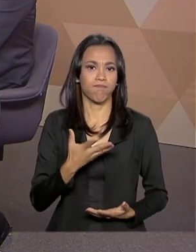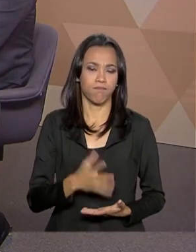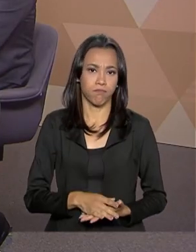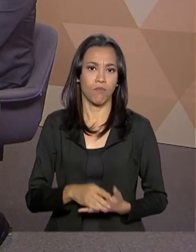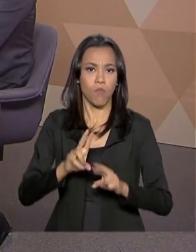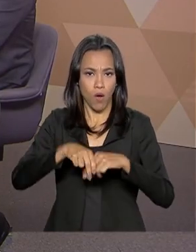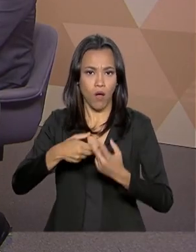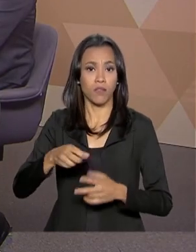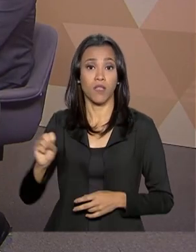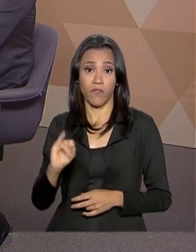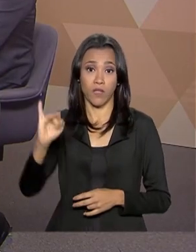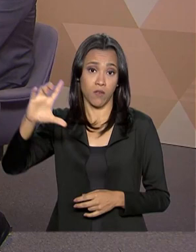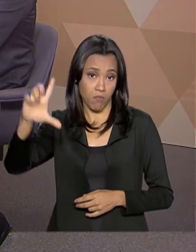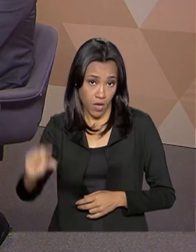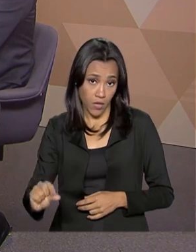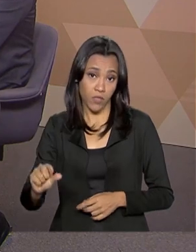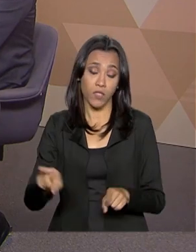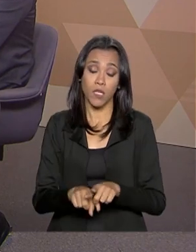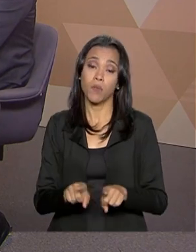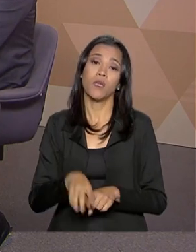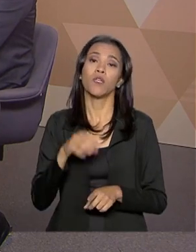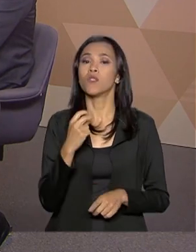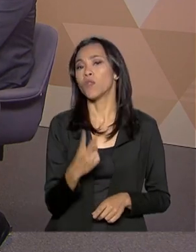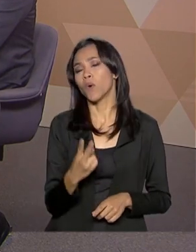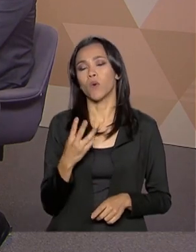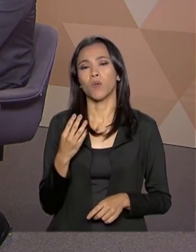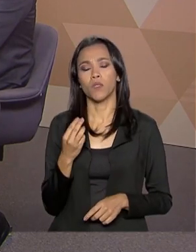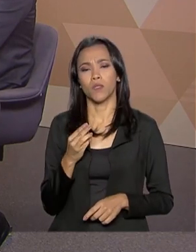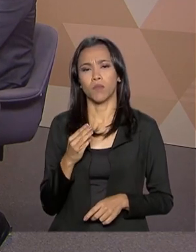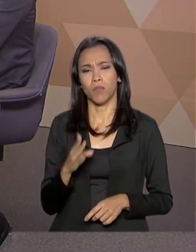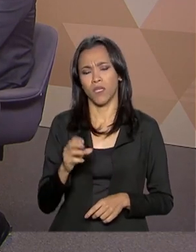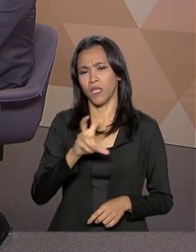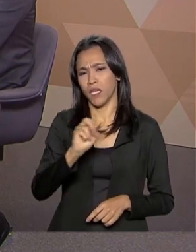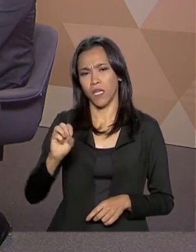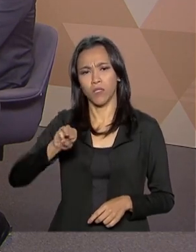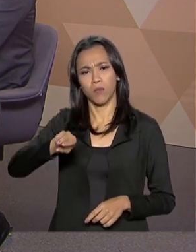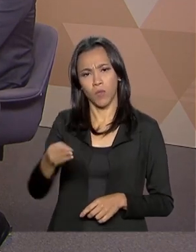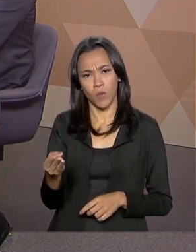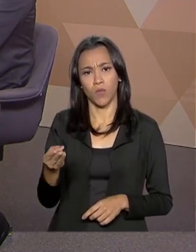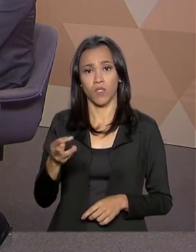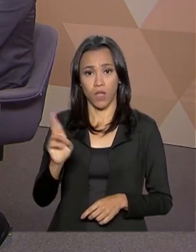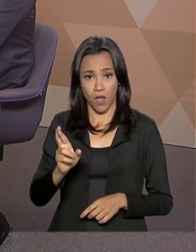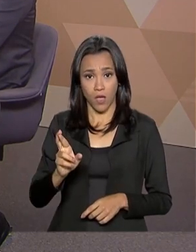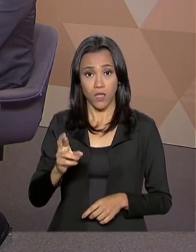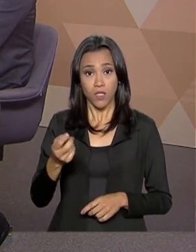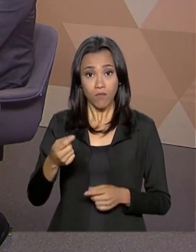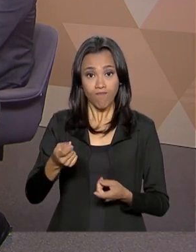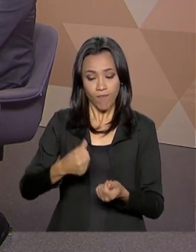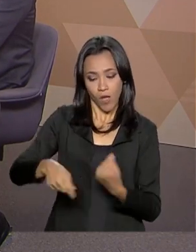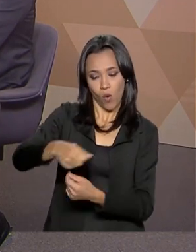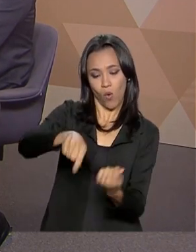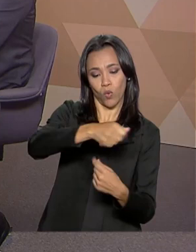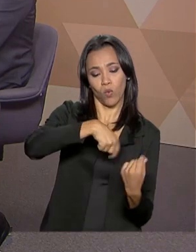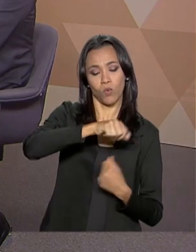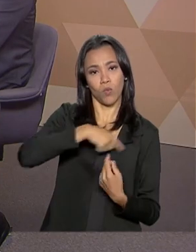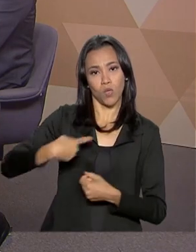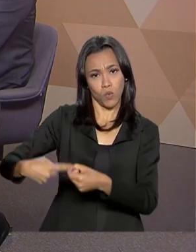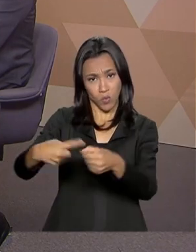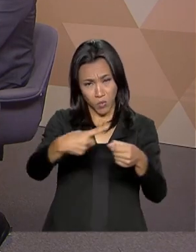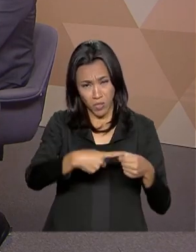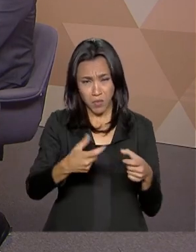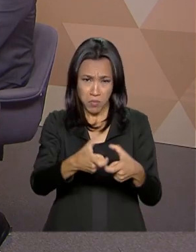irrigar com 2 bilhões e 500 milhões de reais a economia dos estados, dos municípios